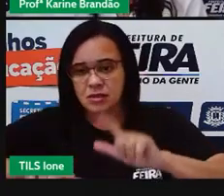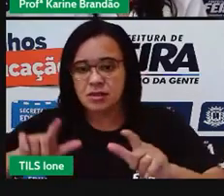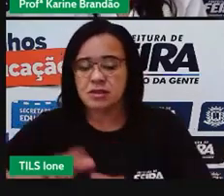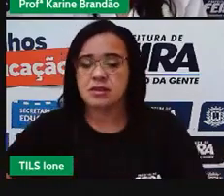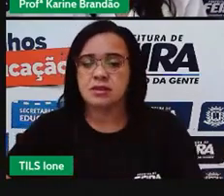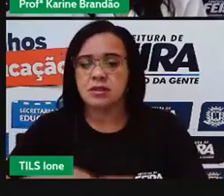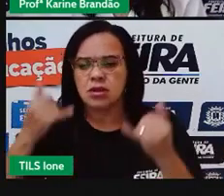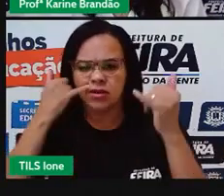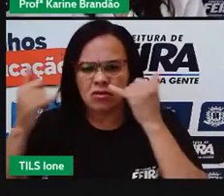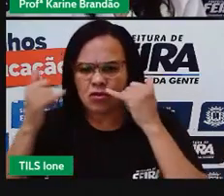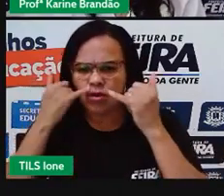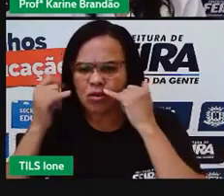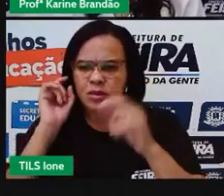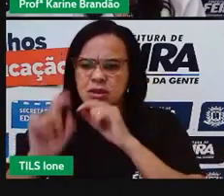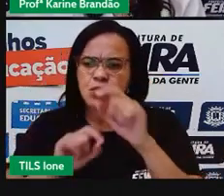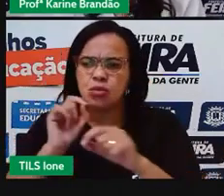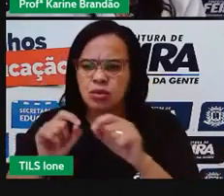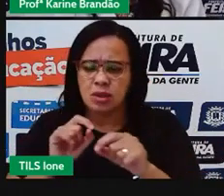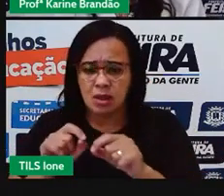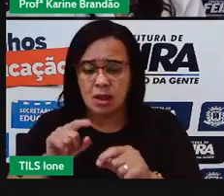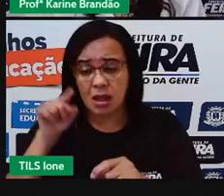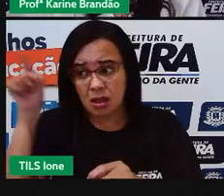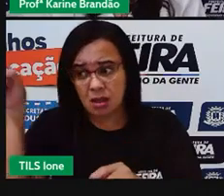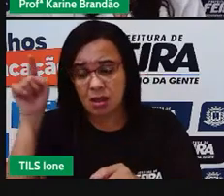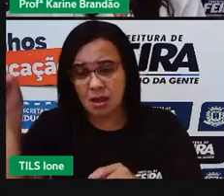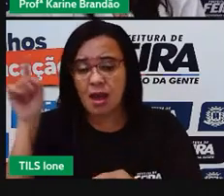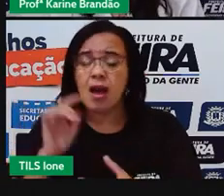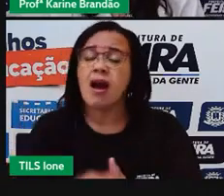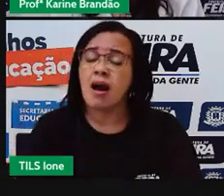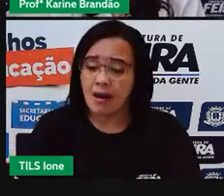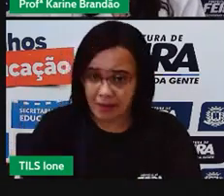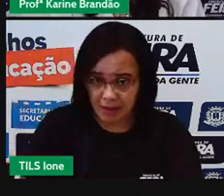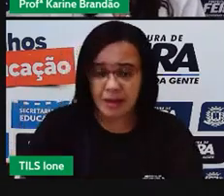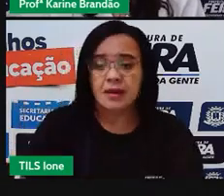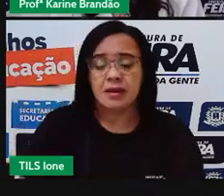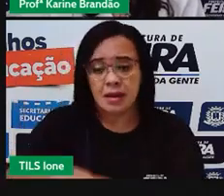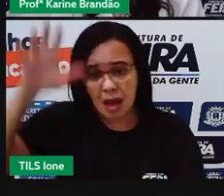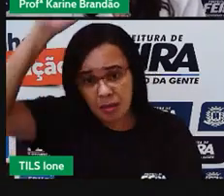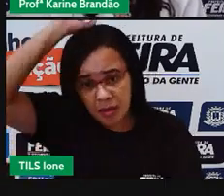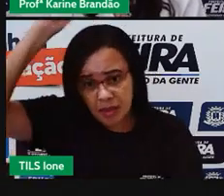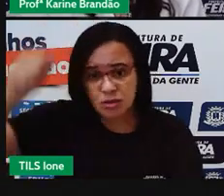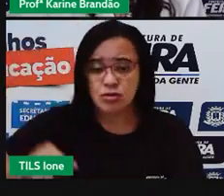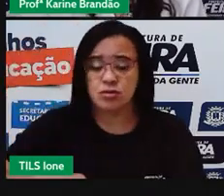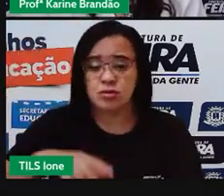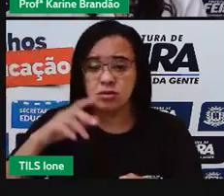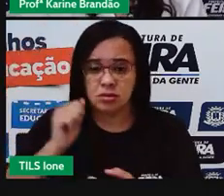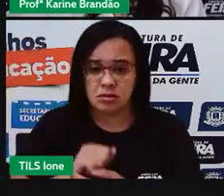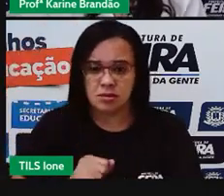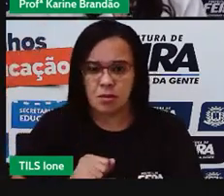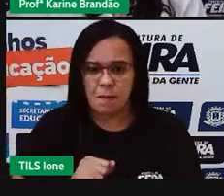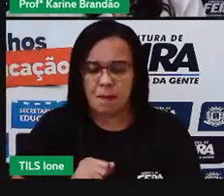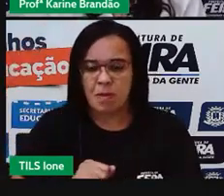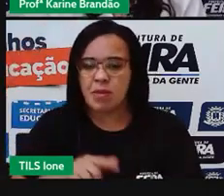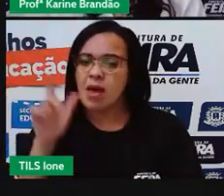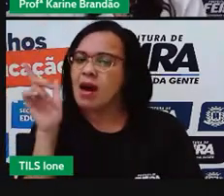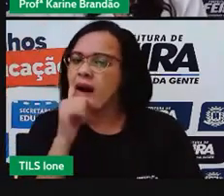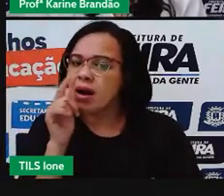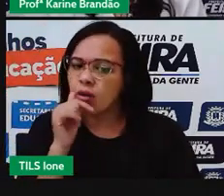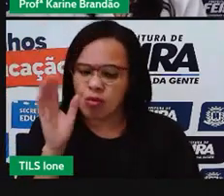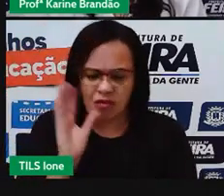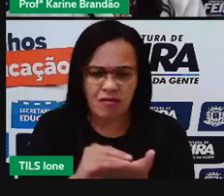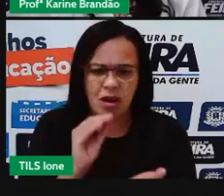naquele lugar e falta água para a comunidade? Falta água nas cidades? Por quê? Falta água de qualidade.